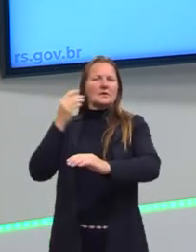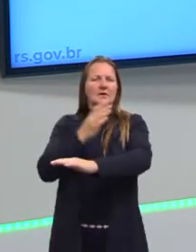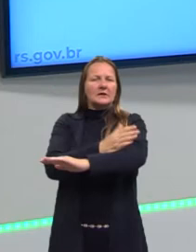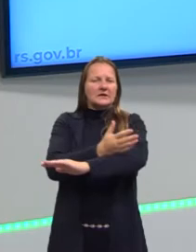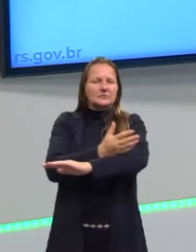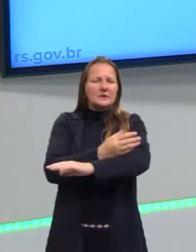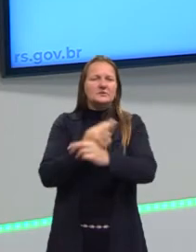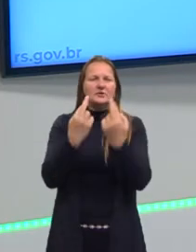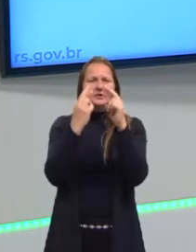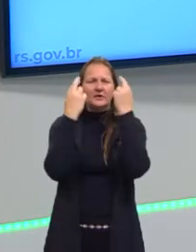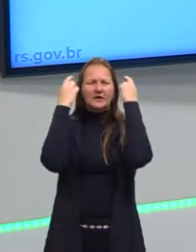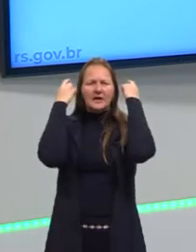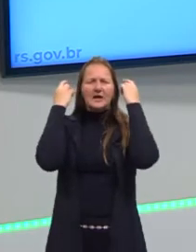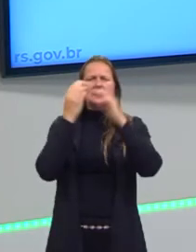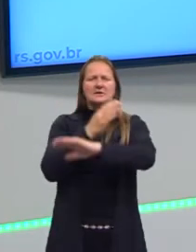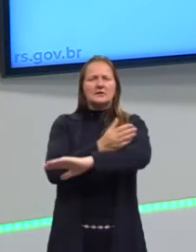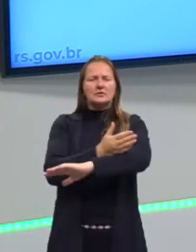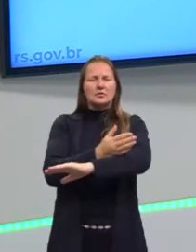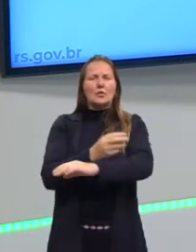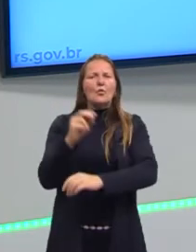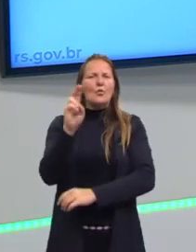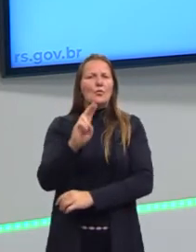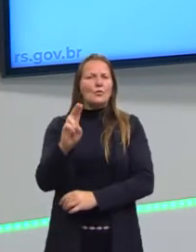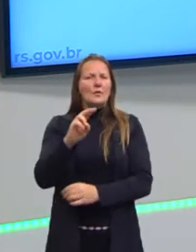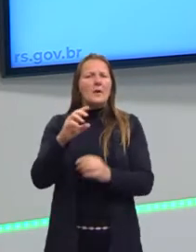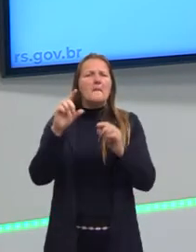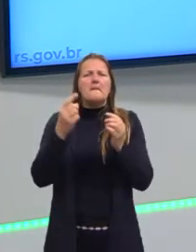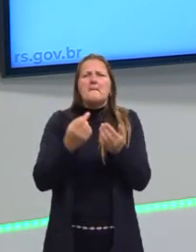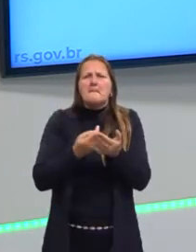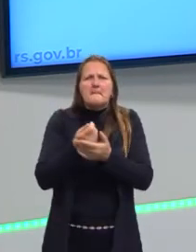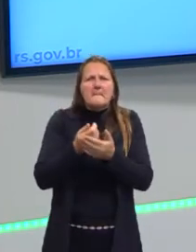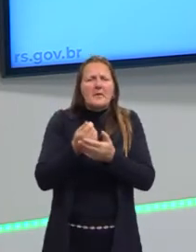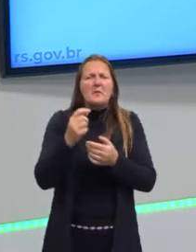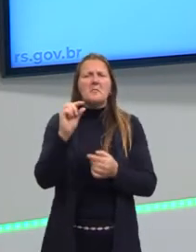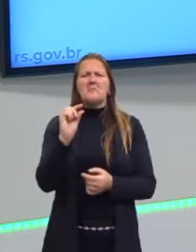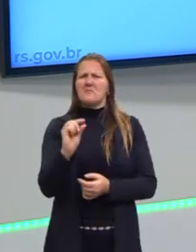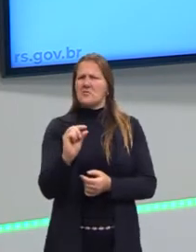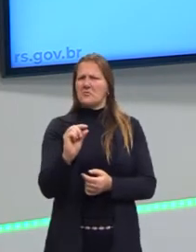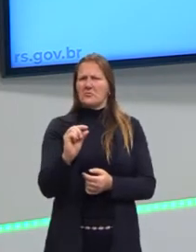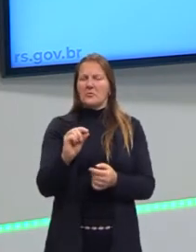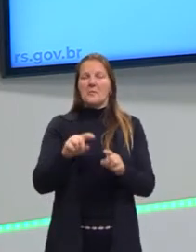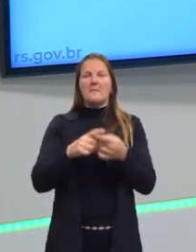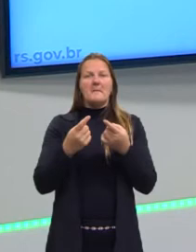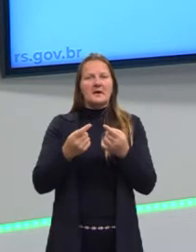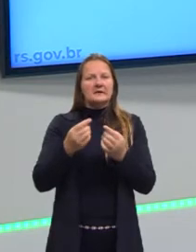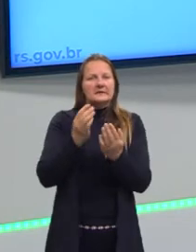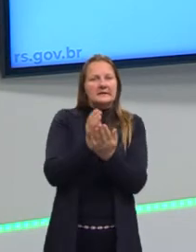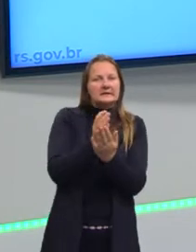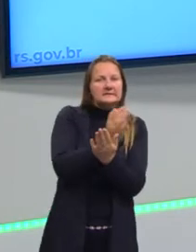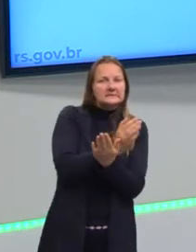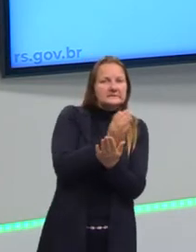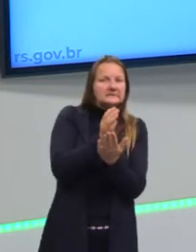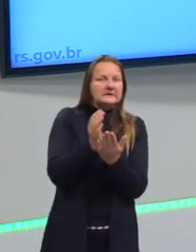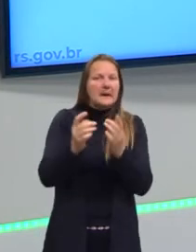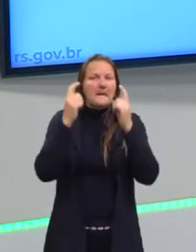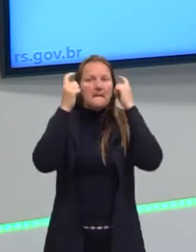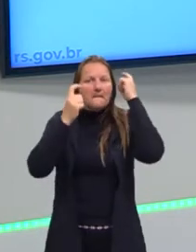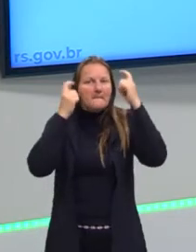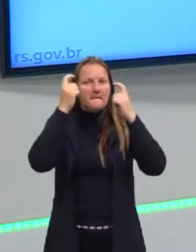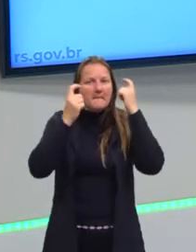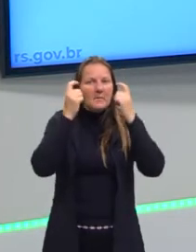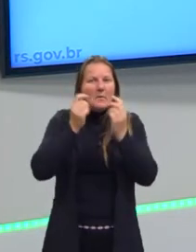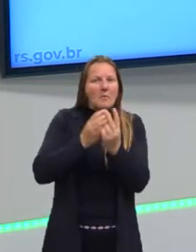Grécia, Idade Média, o consumo era muito baixo. Mas mesmo assim, a vai ver que há uma distinção, há uma preocupação na